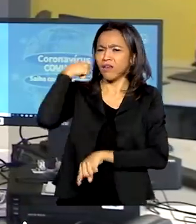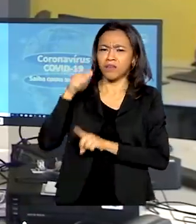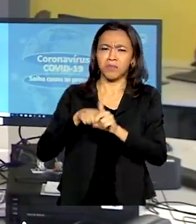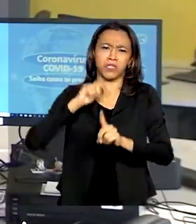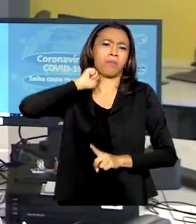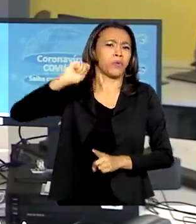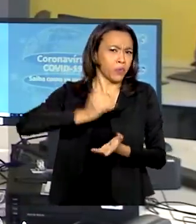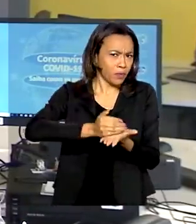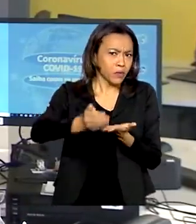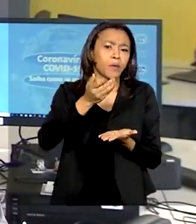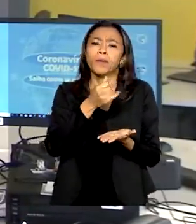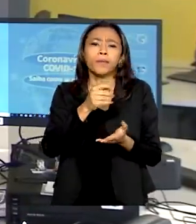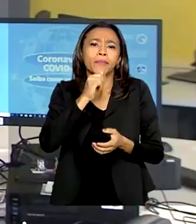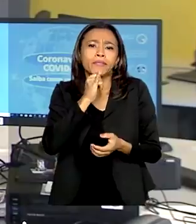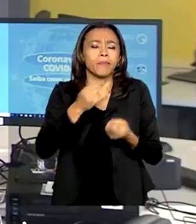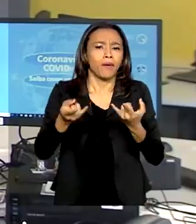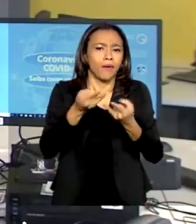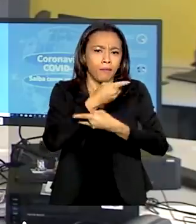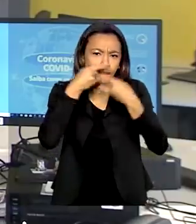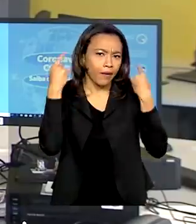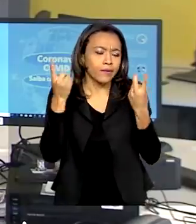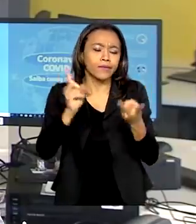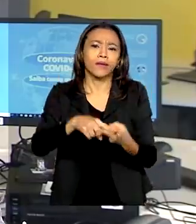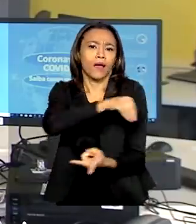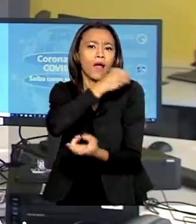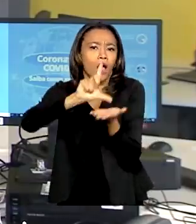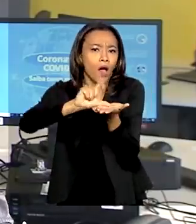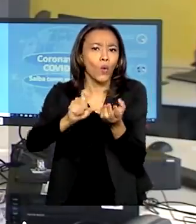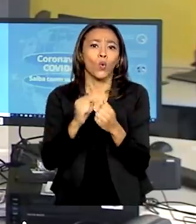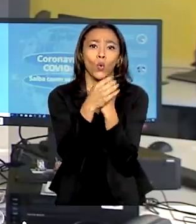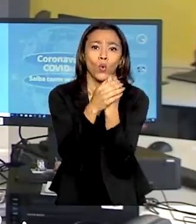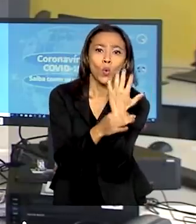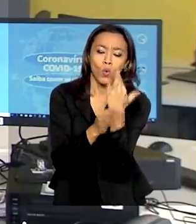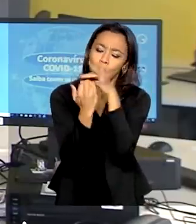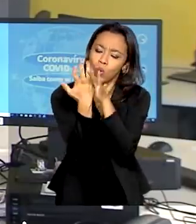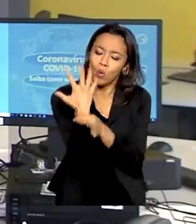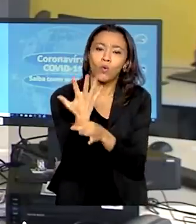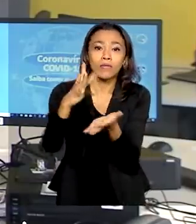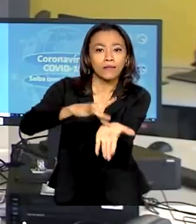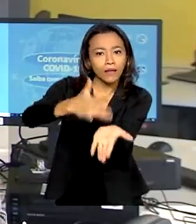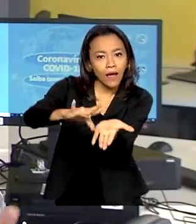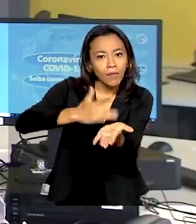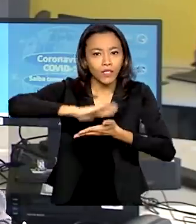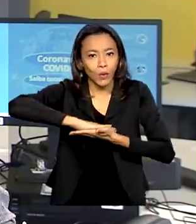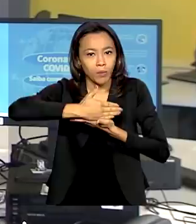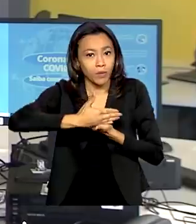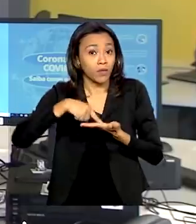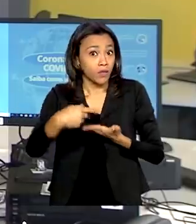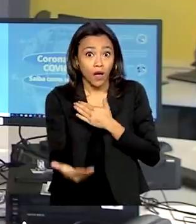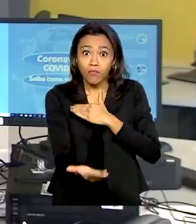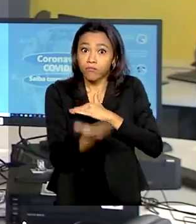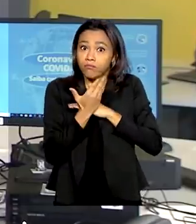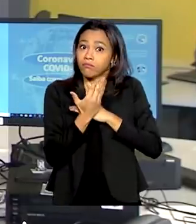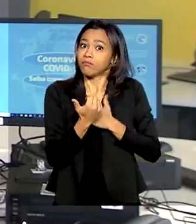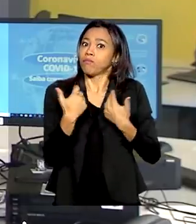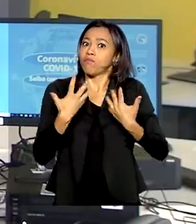esses equipamentos estão, por exemplo, máscaras, álcool em gel, luvas e também tablets e computadores que auxiliam muitos profissionais